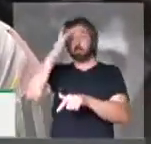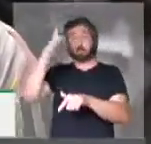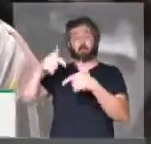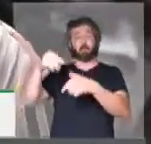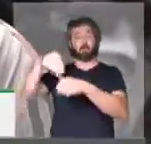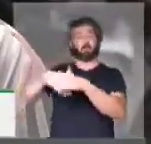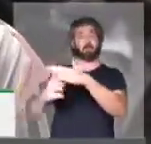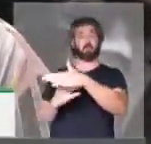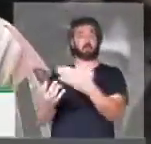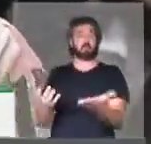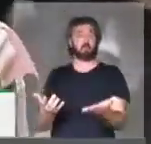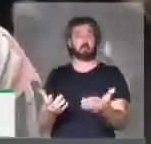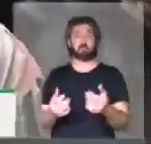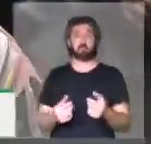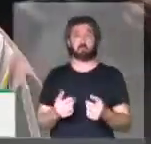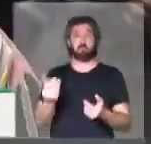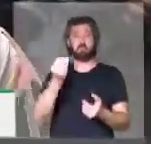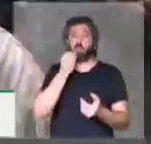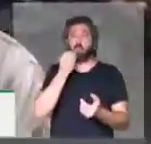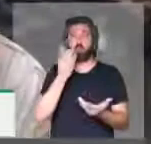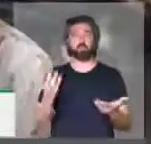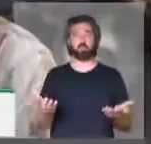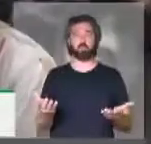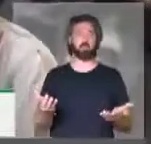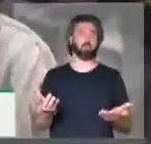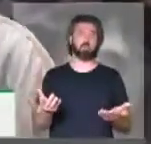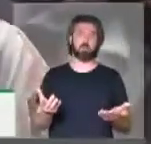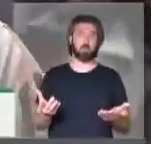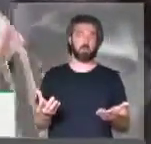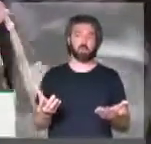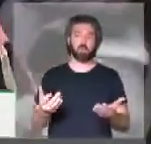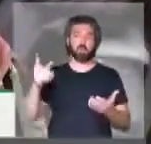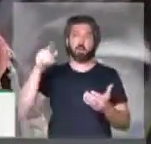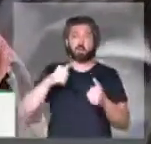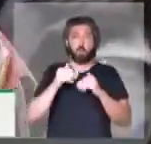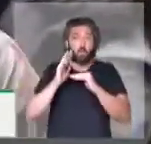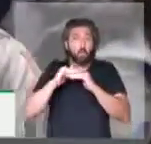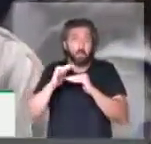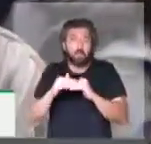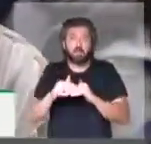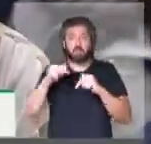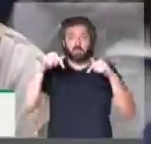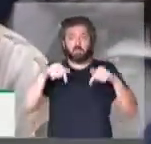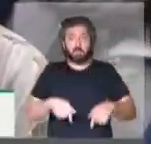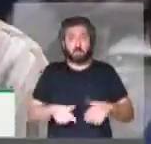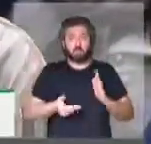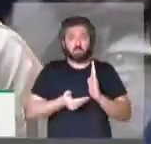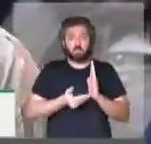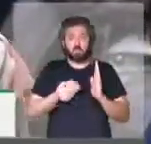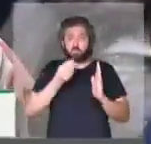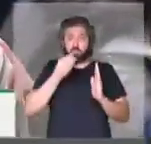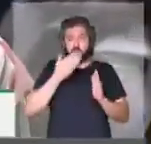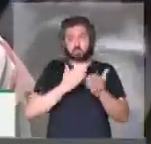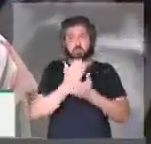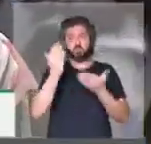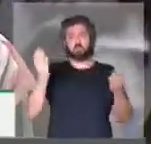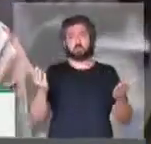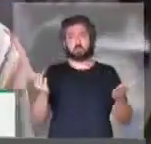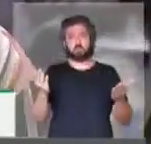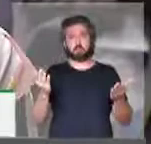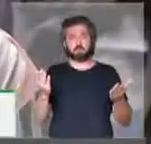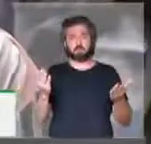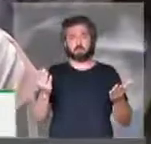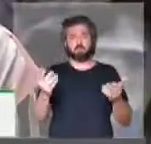Isso deveria ser óbvio, isso deveria ser o mínimo que essa casa deveria aprovar.